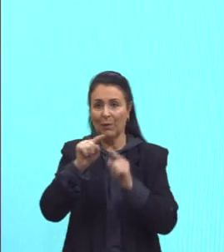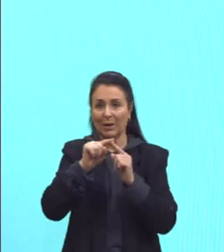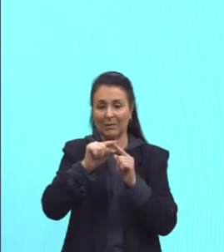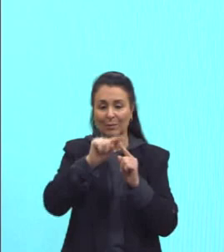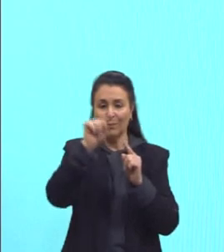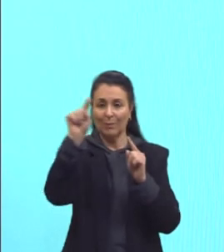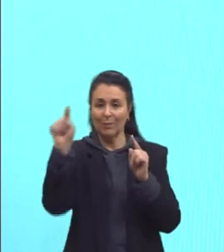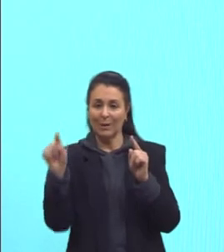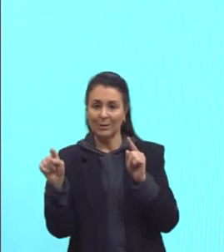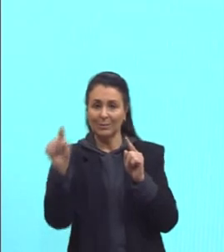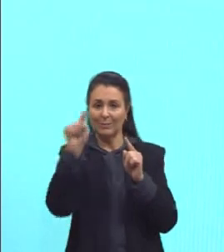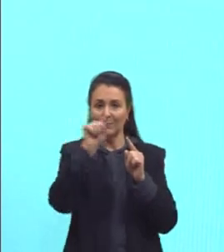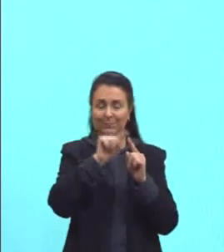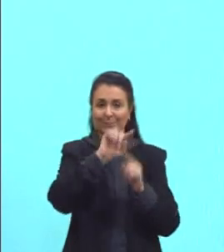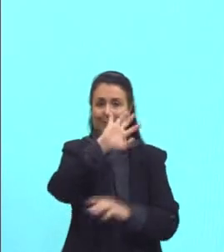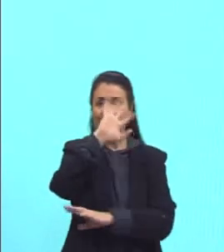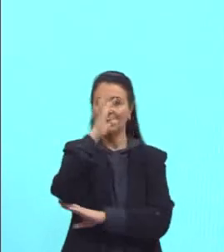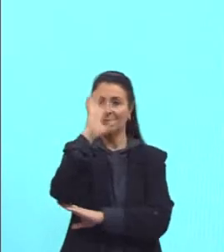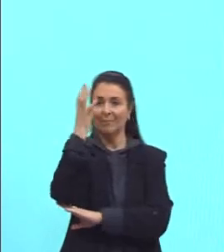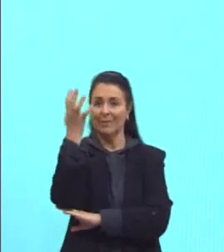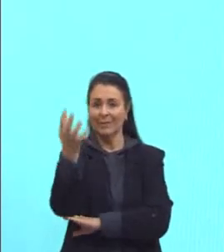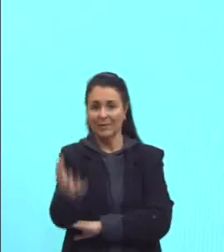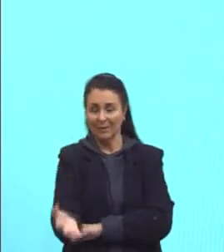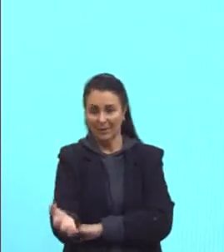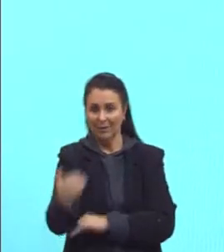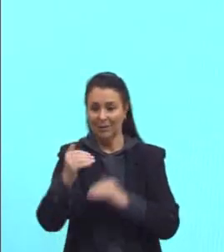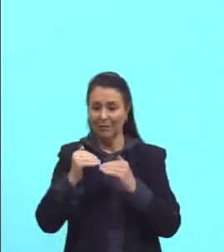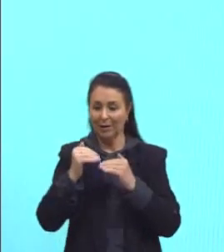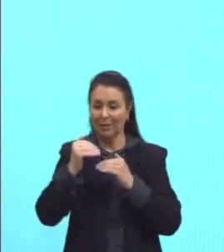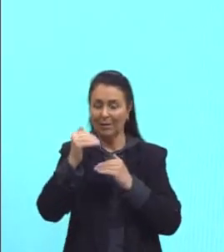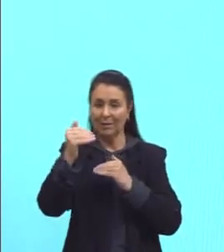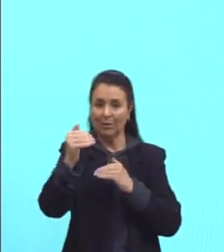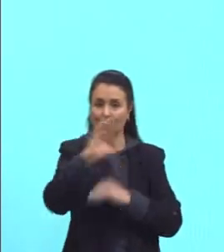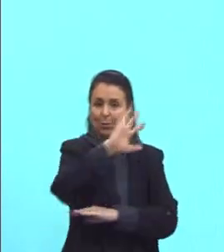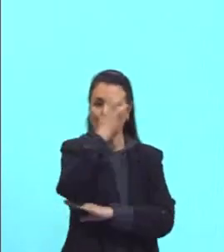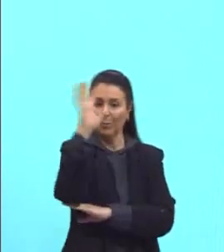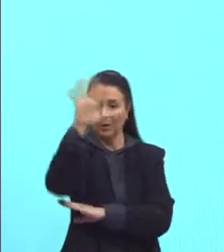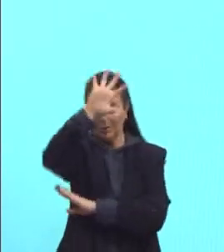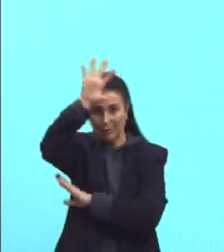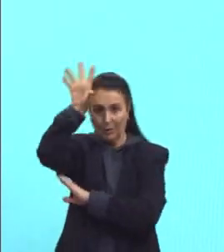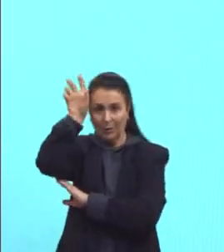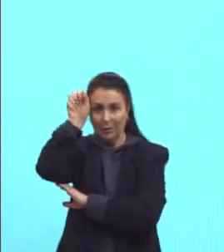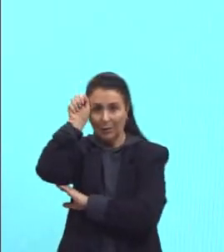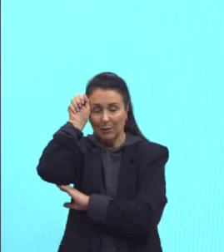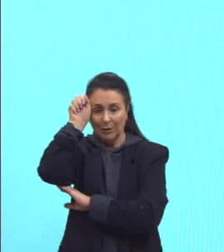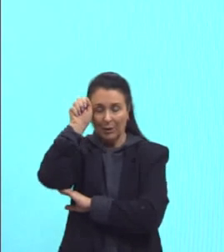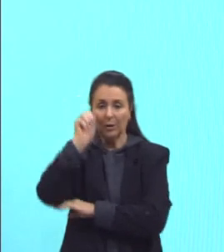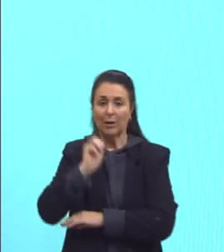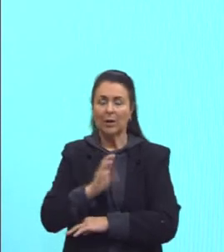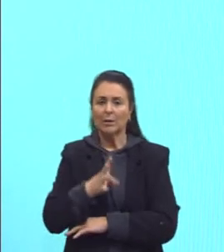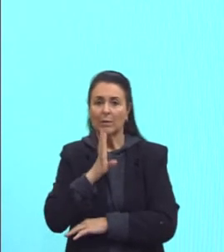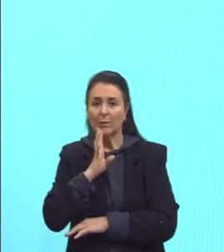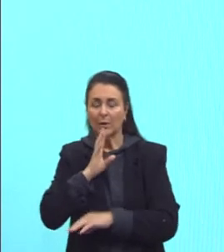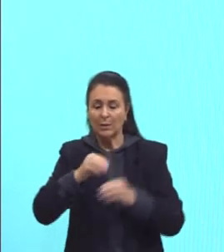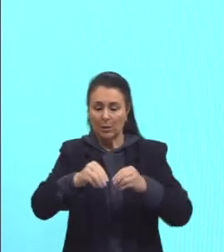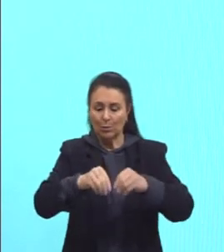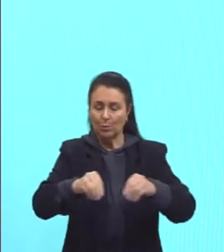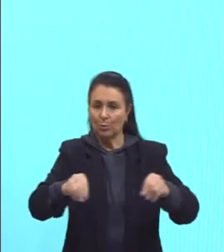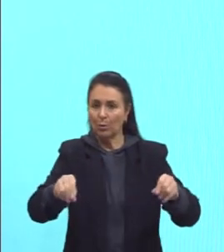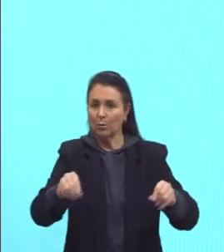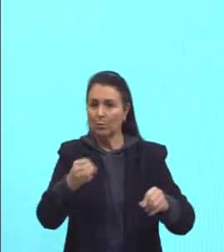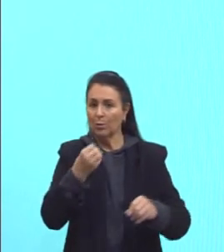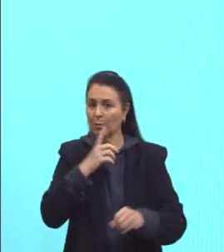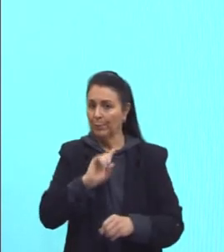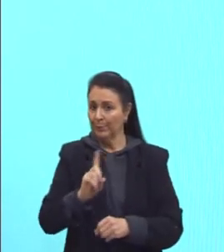né? De desmatamento que vai avançando sobre a área de mata, tá? Nós já vimos que esse solo aqui não é um solo